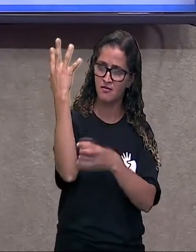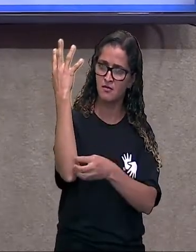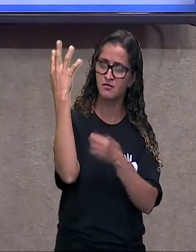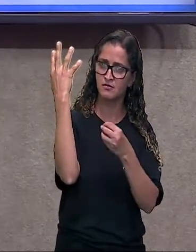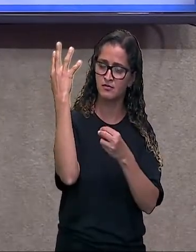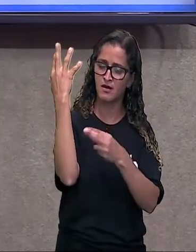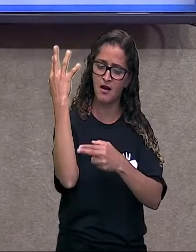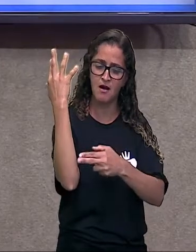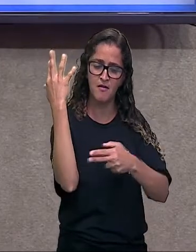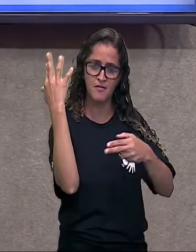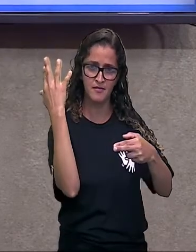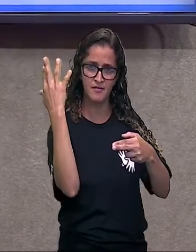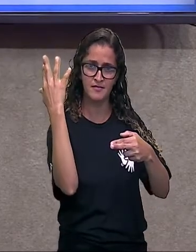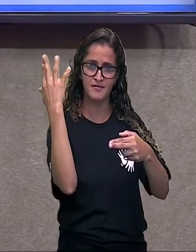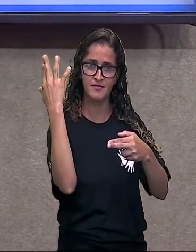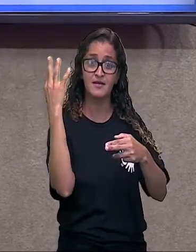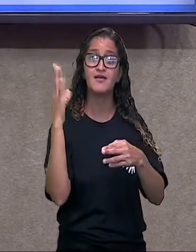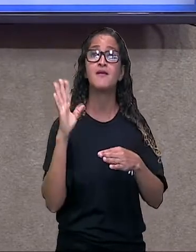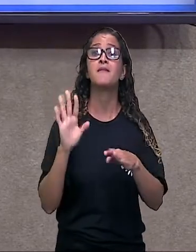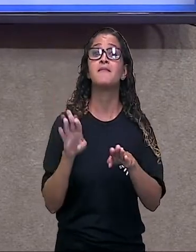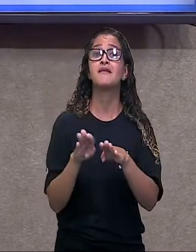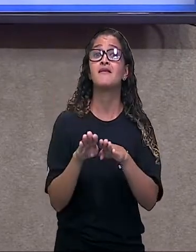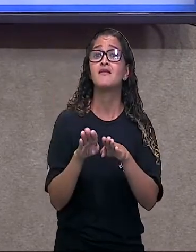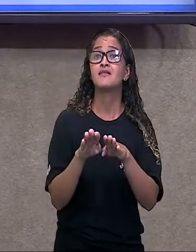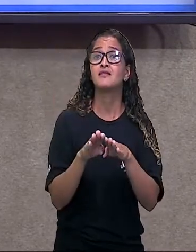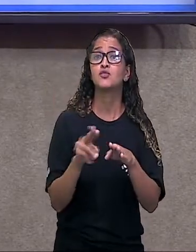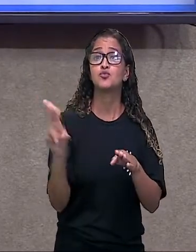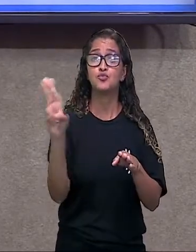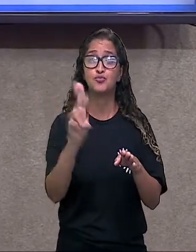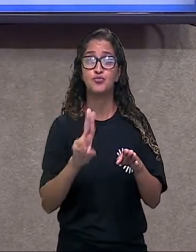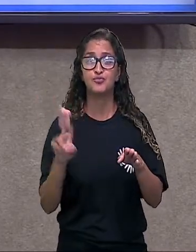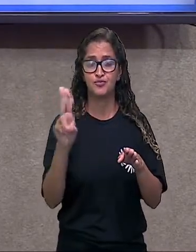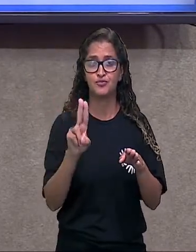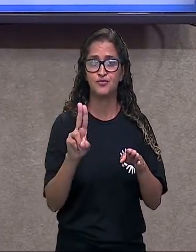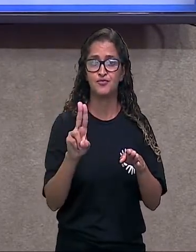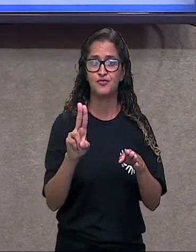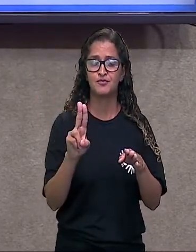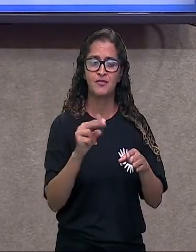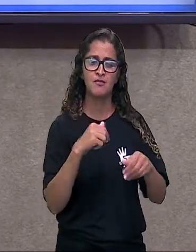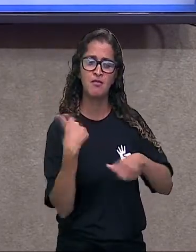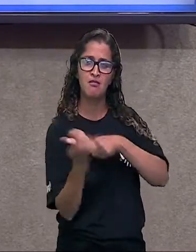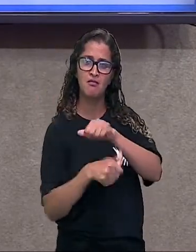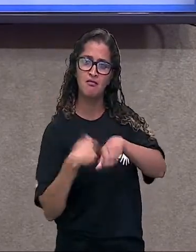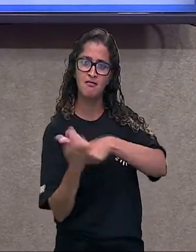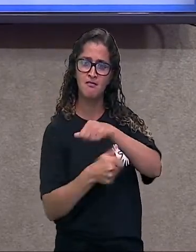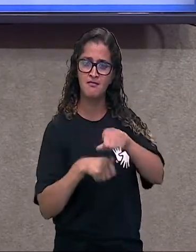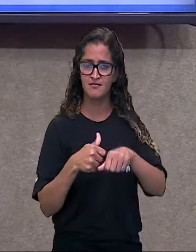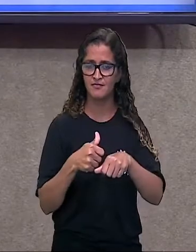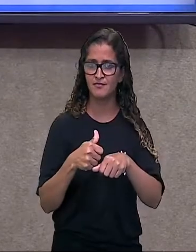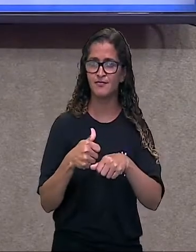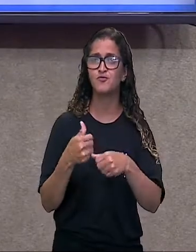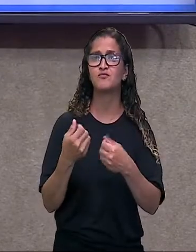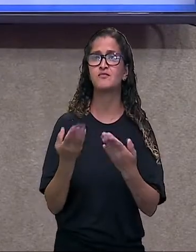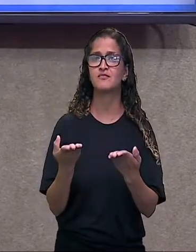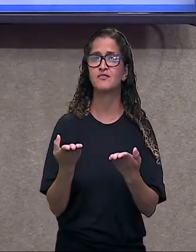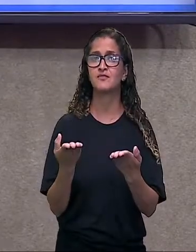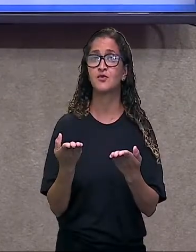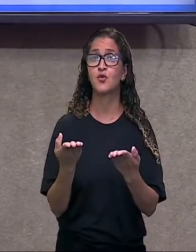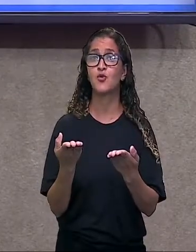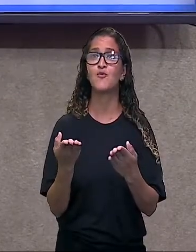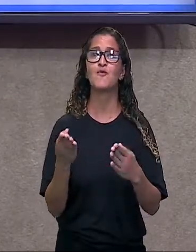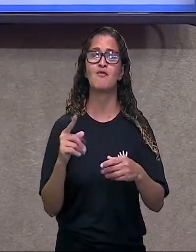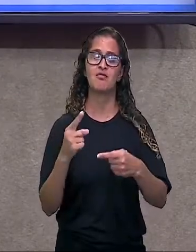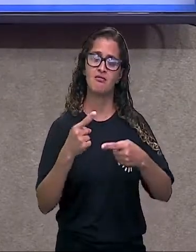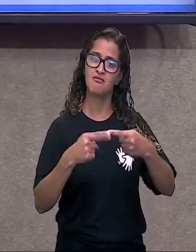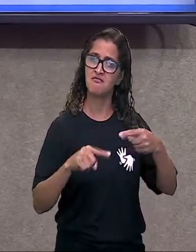sua sobrevivência, mas ele também utiliza isso, transformando em coisas pro seu